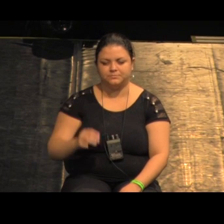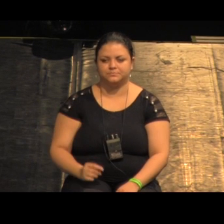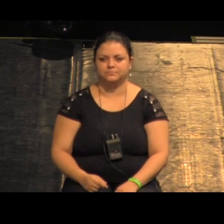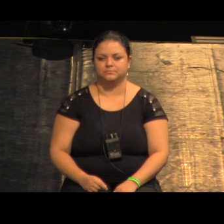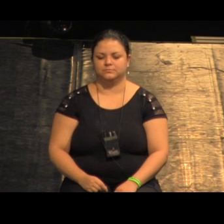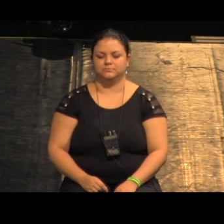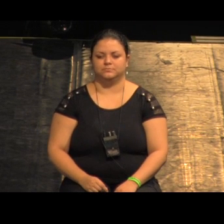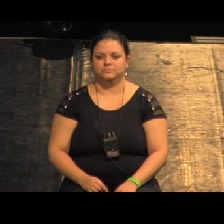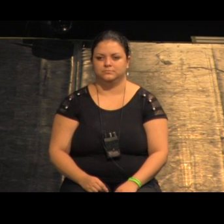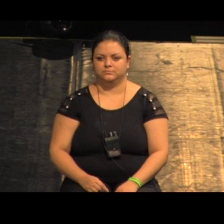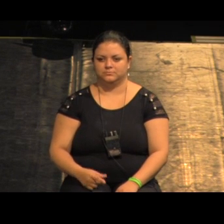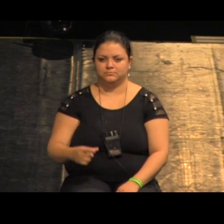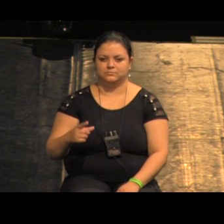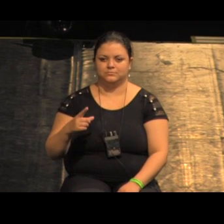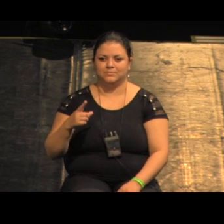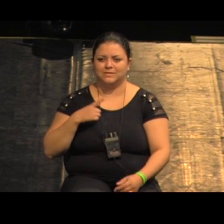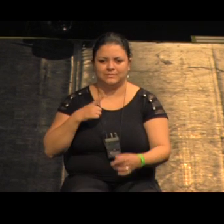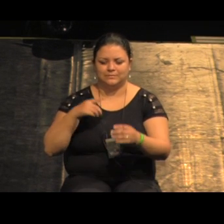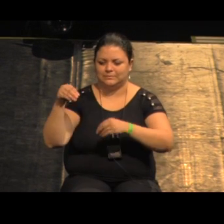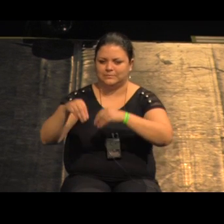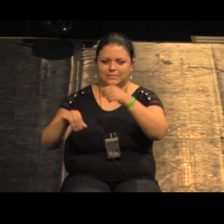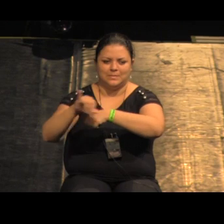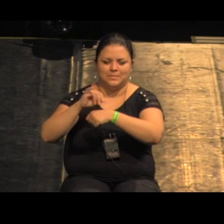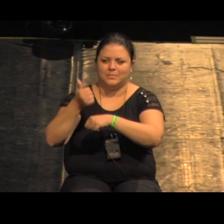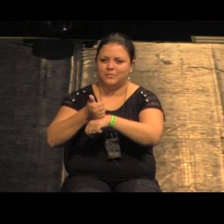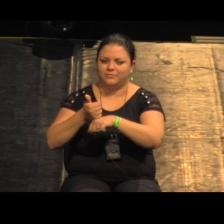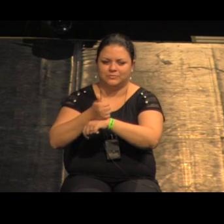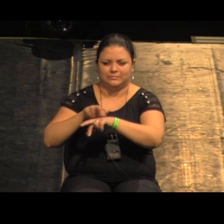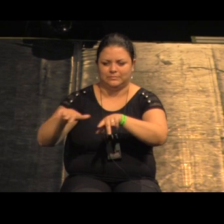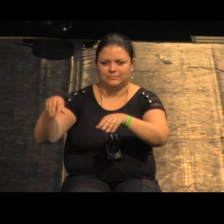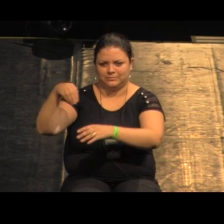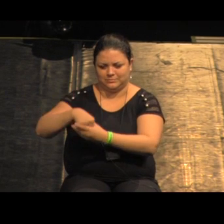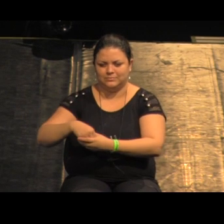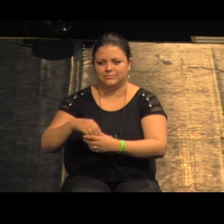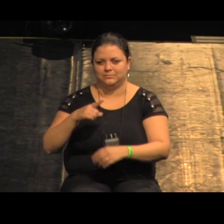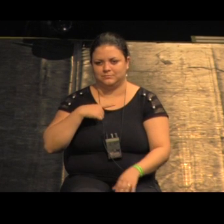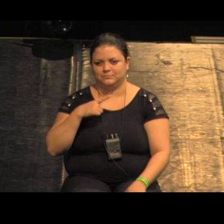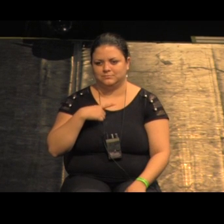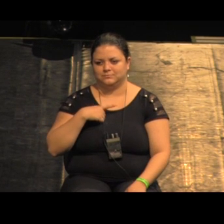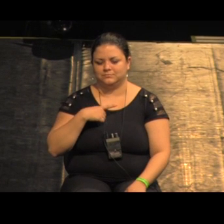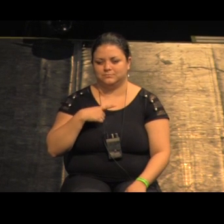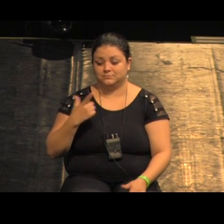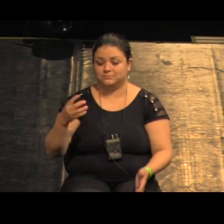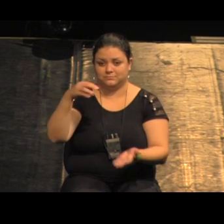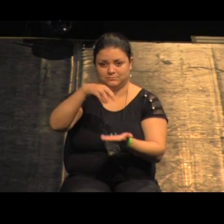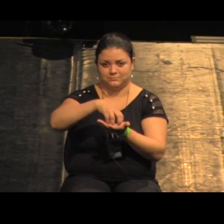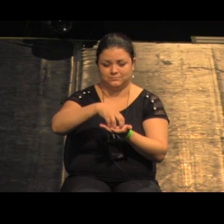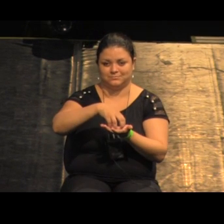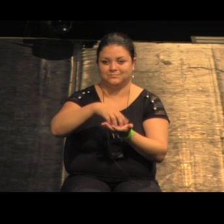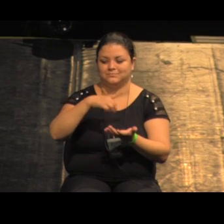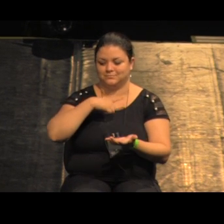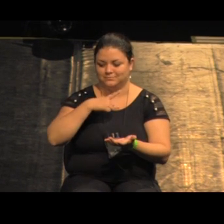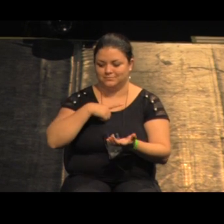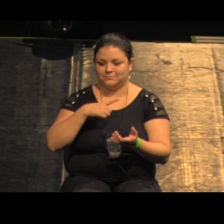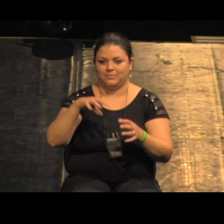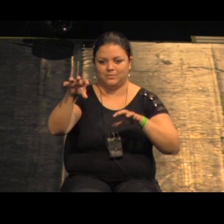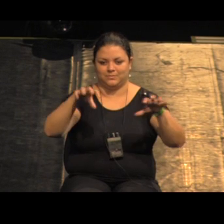eu acho que tinha até um ornitólogo lá no meio o negócio era grande então o projeto é na área central tem aqueles lotes que o